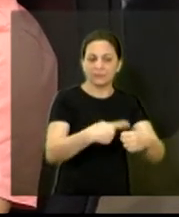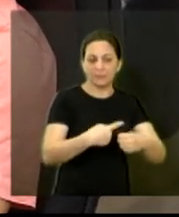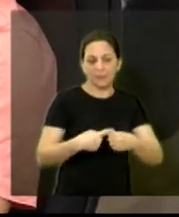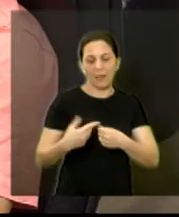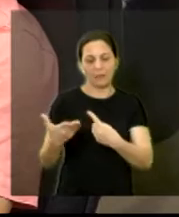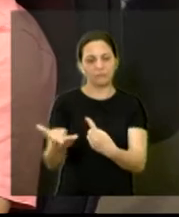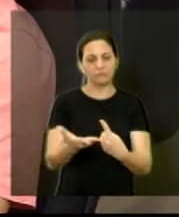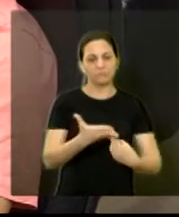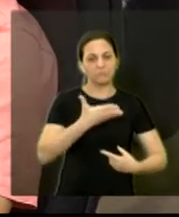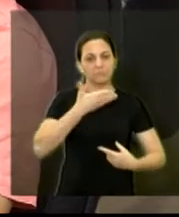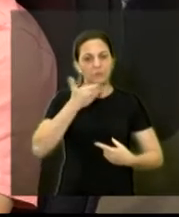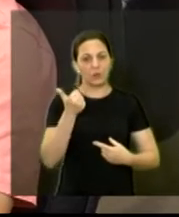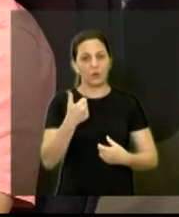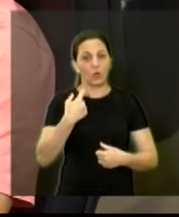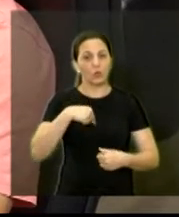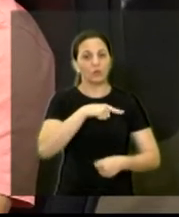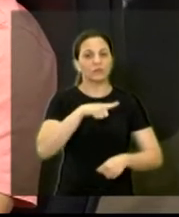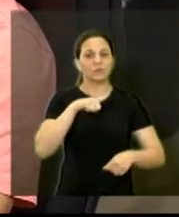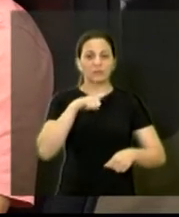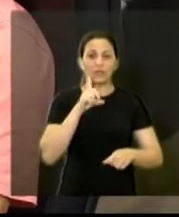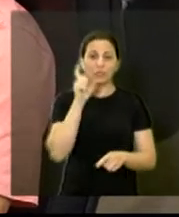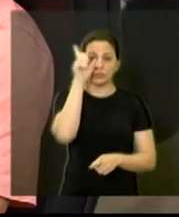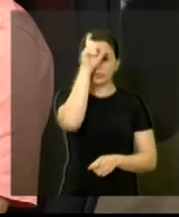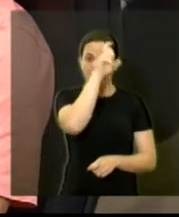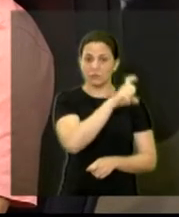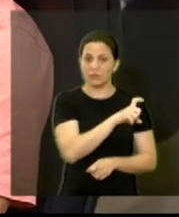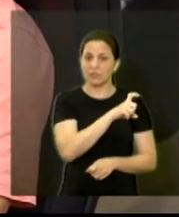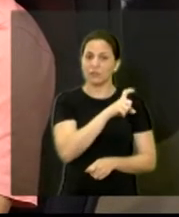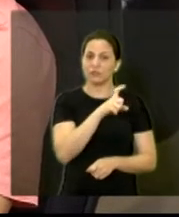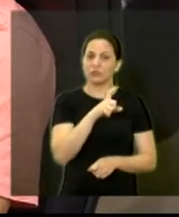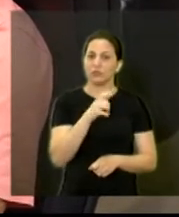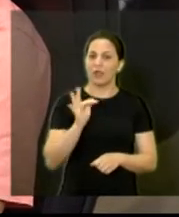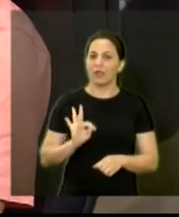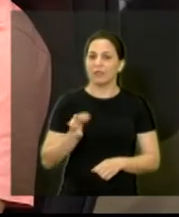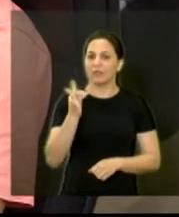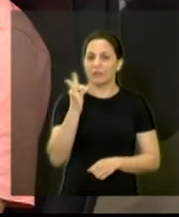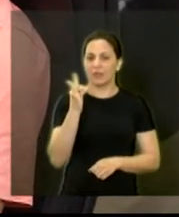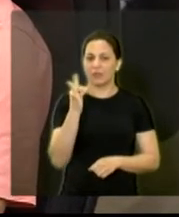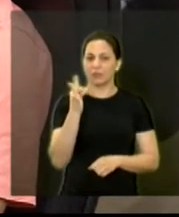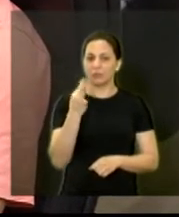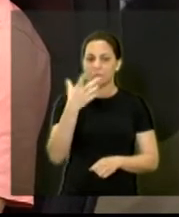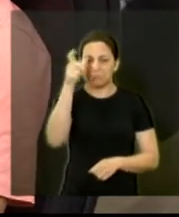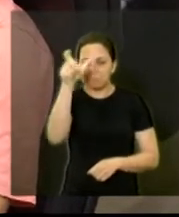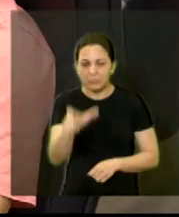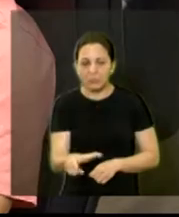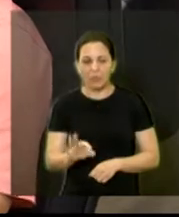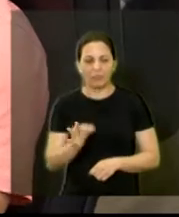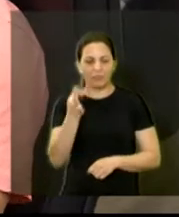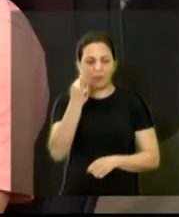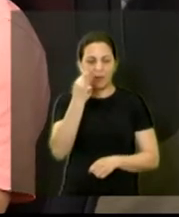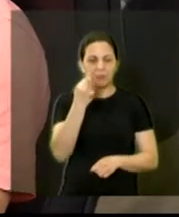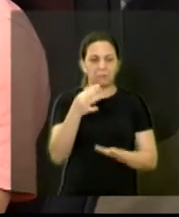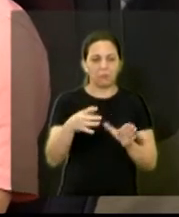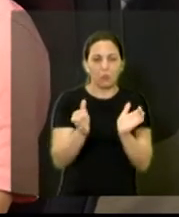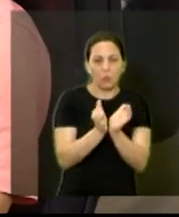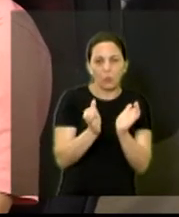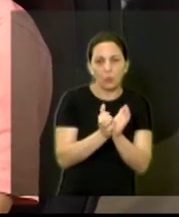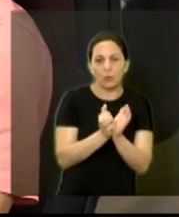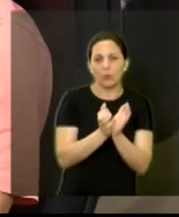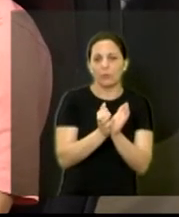que a gente também tem uma dificuldade de corpo técnico para estar implantando isso aí que inclusive hoje